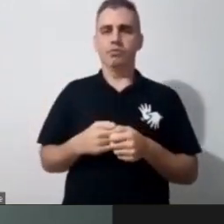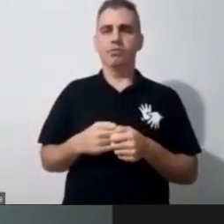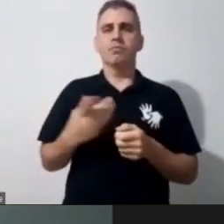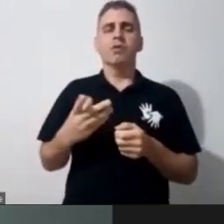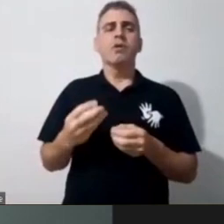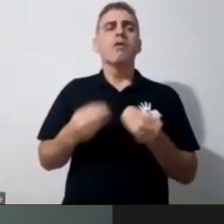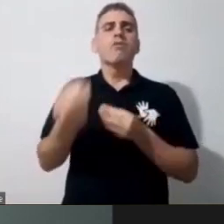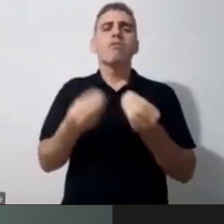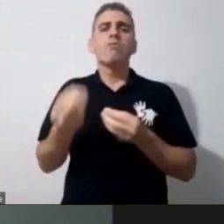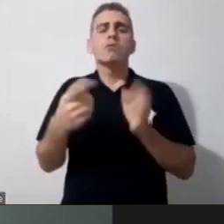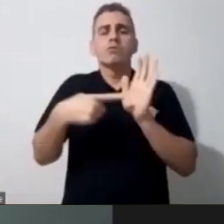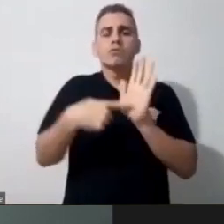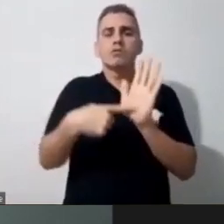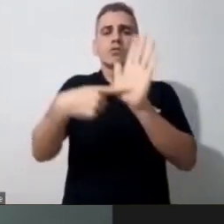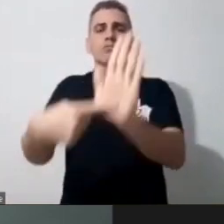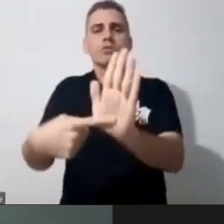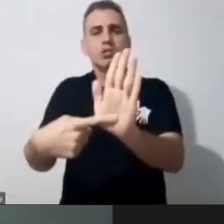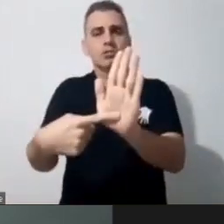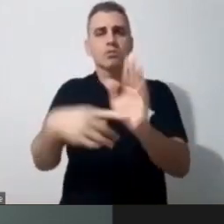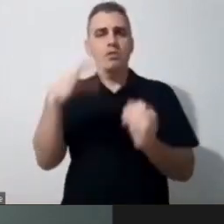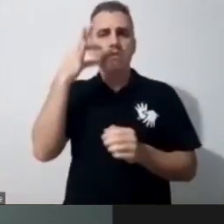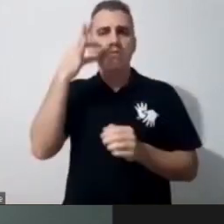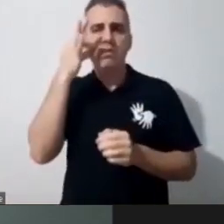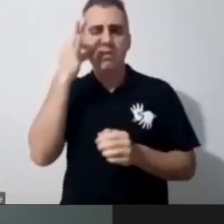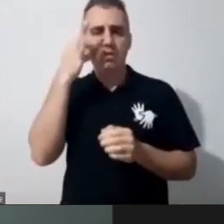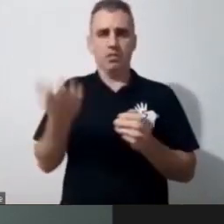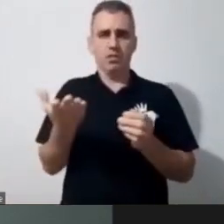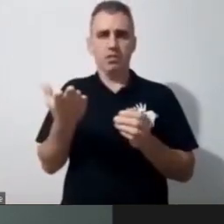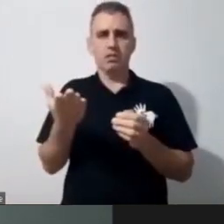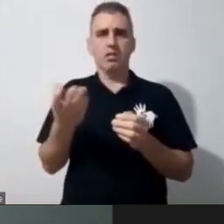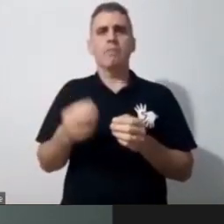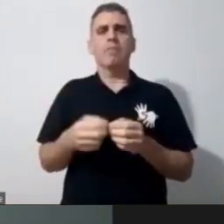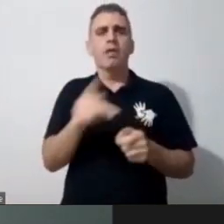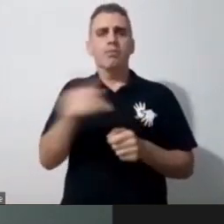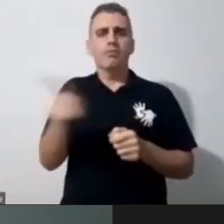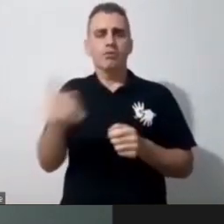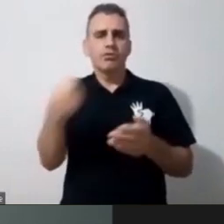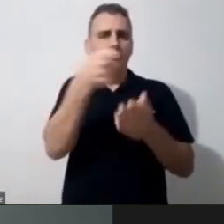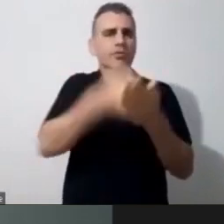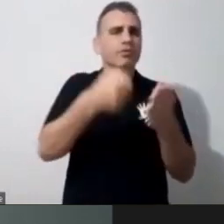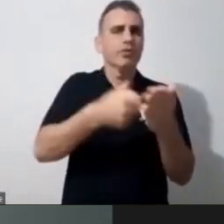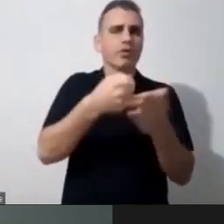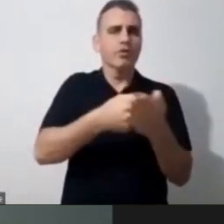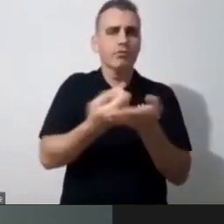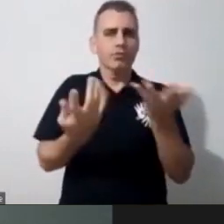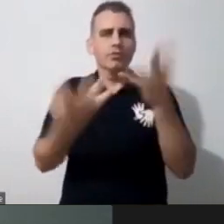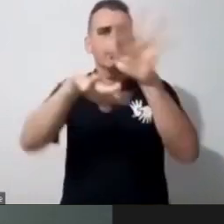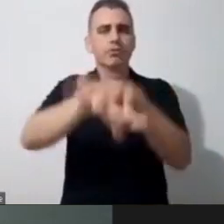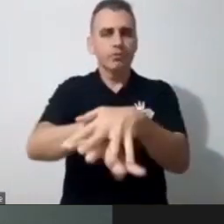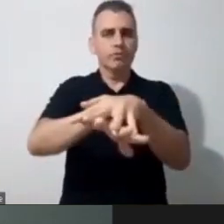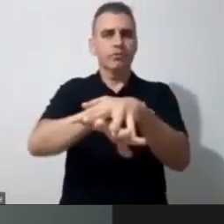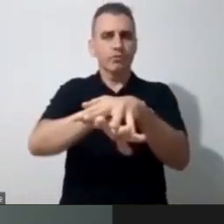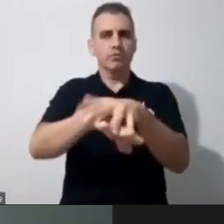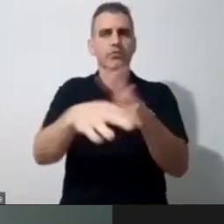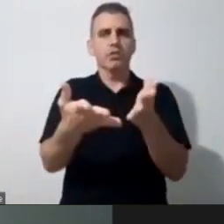hoje, num período de pandemia, que a gente não pode estar próximo fisicamente, se fazendo presente nesse período